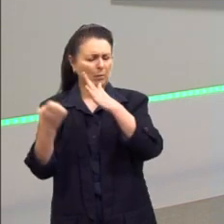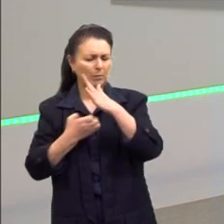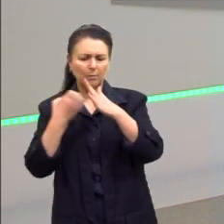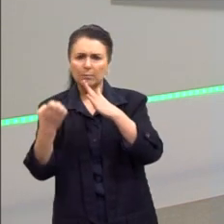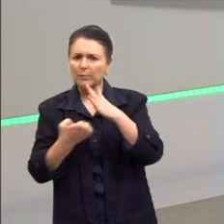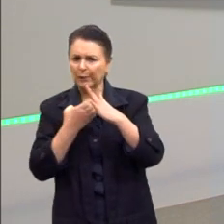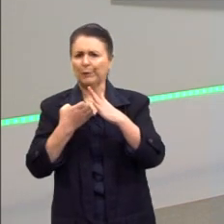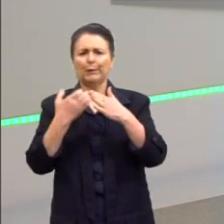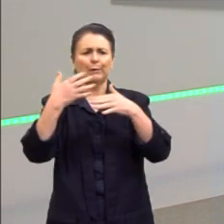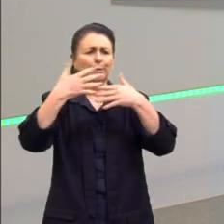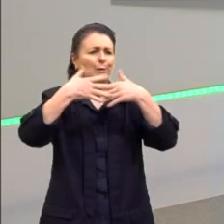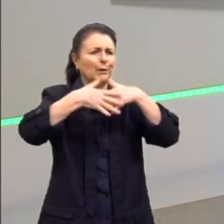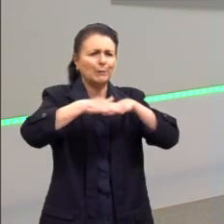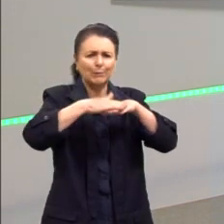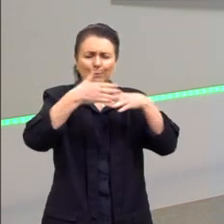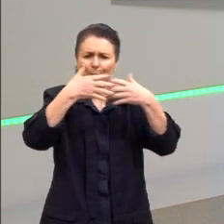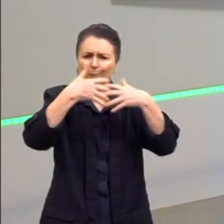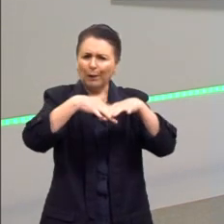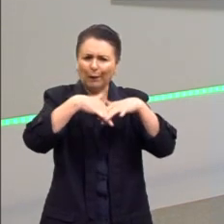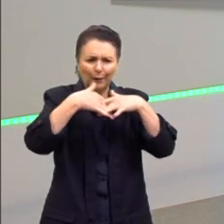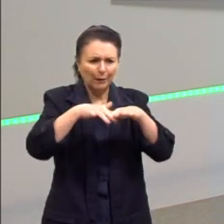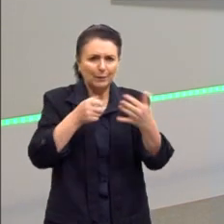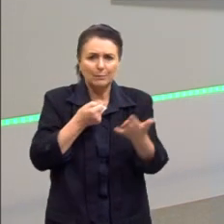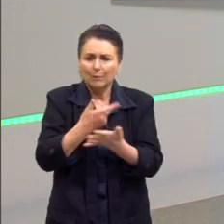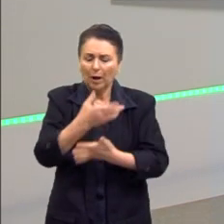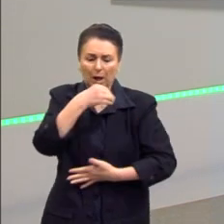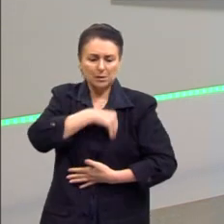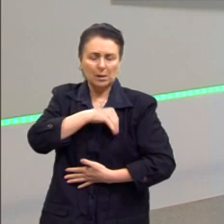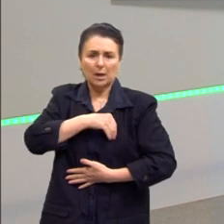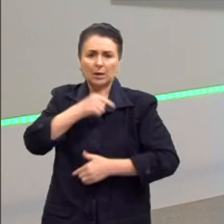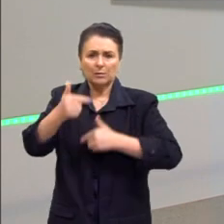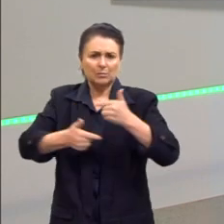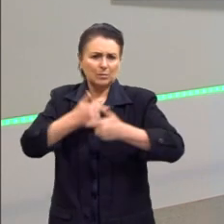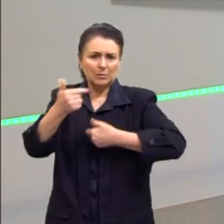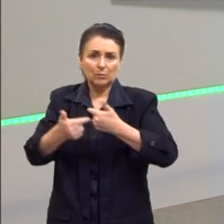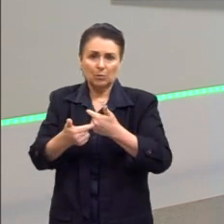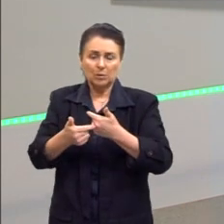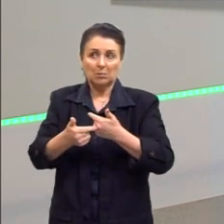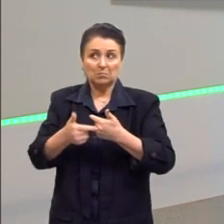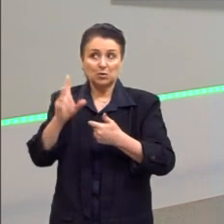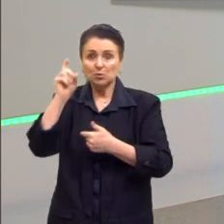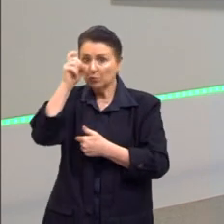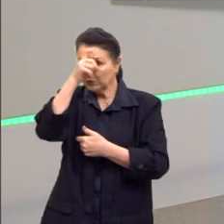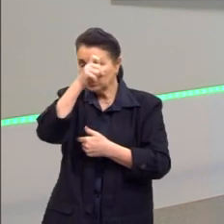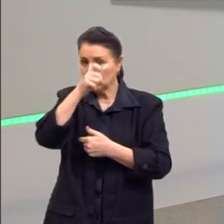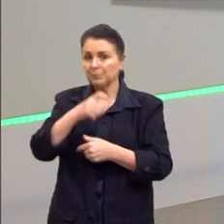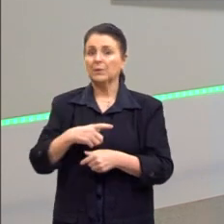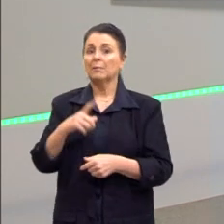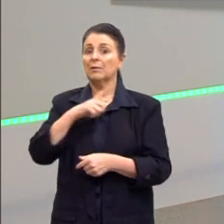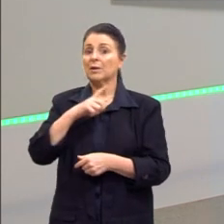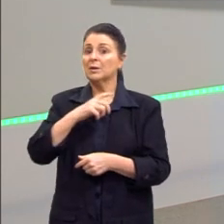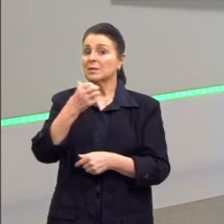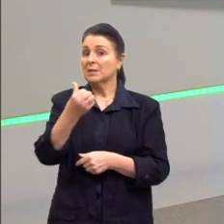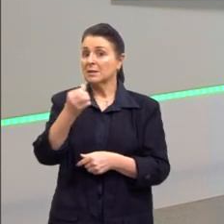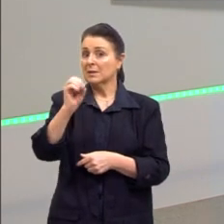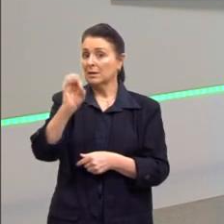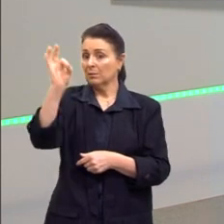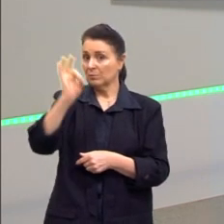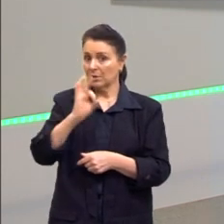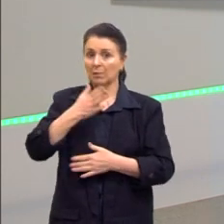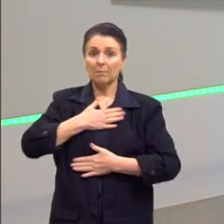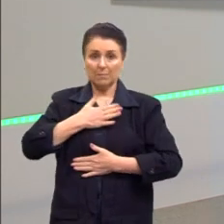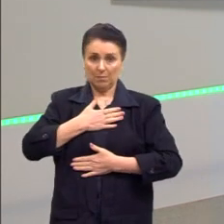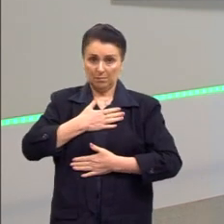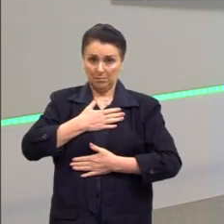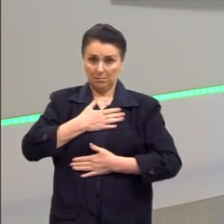máquinas, pagar o salário dos trabalhadores. Então eu vou ter a minha empresa, mas eu vou ter sessenta por cento dela. E os outros quarenta